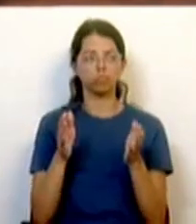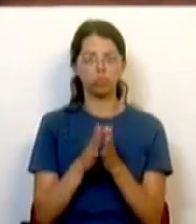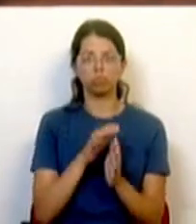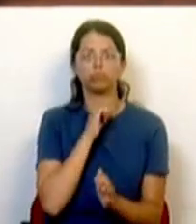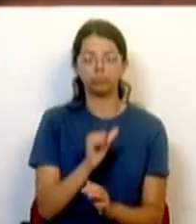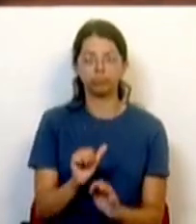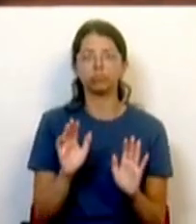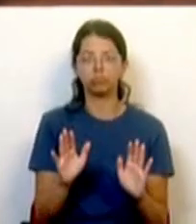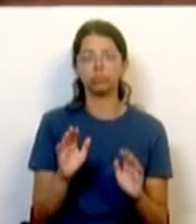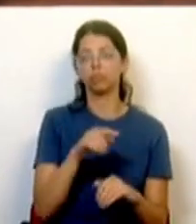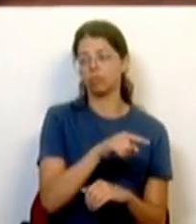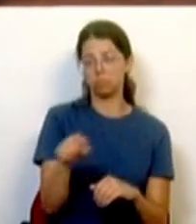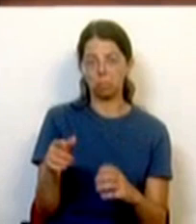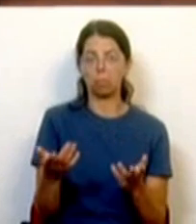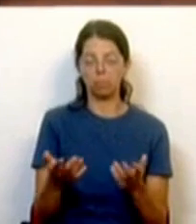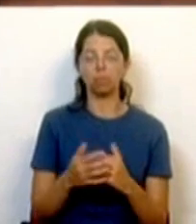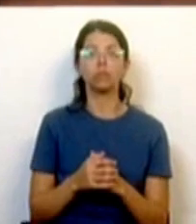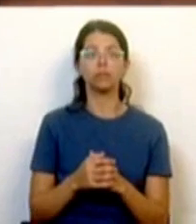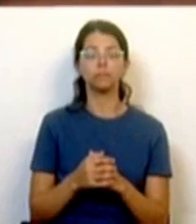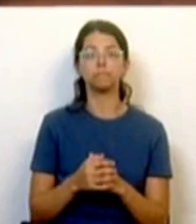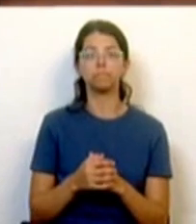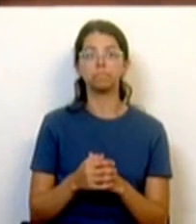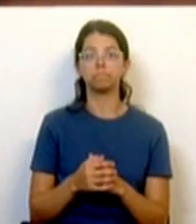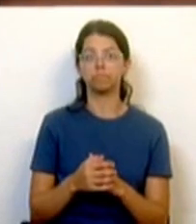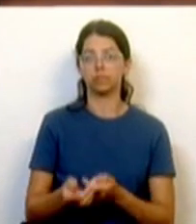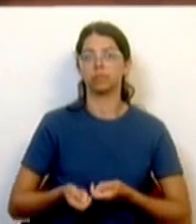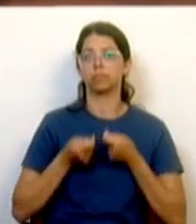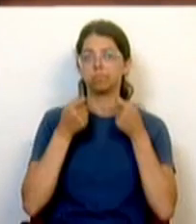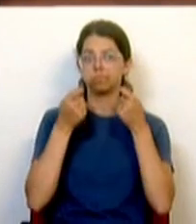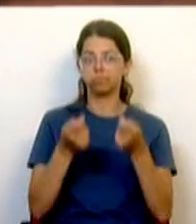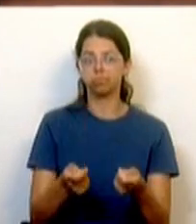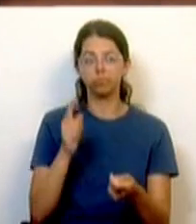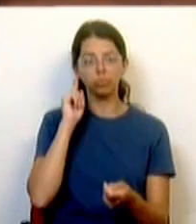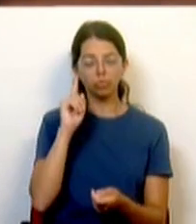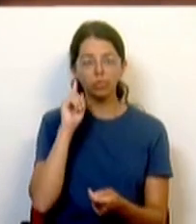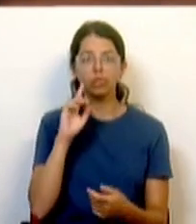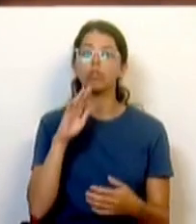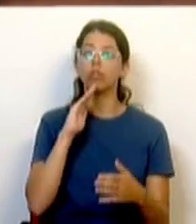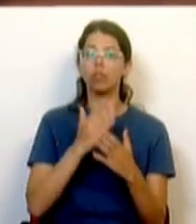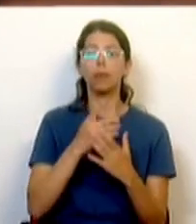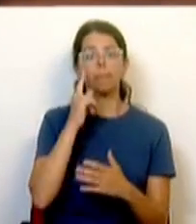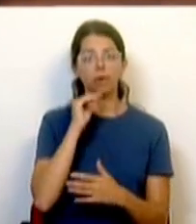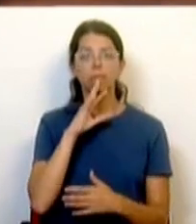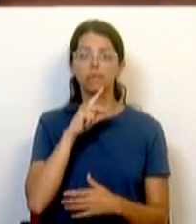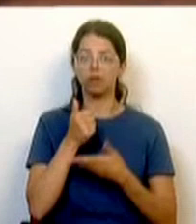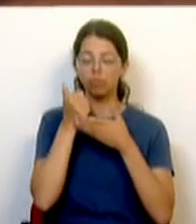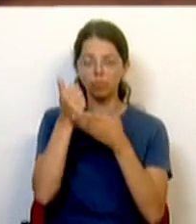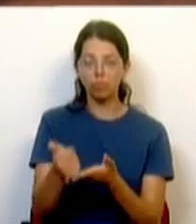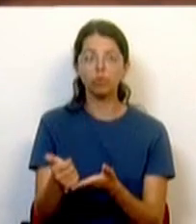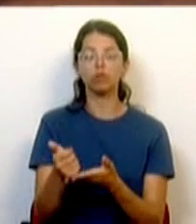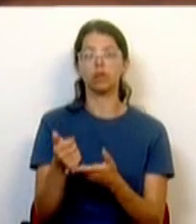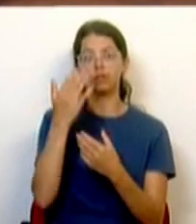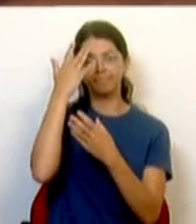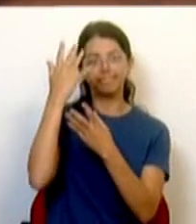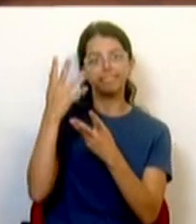os que aqui hoje estamos. É um investimento decisivo de apoio aos pais e aos orçamentos